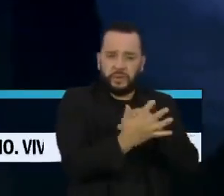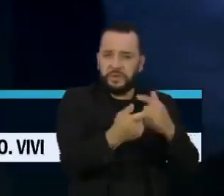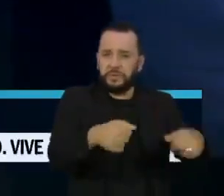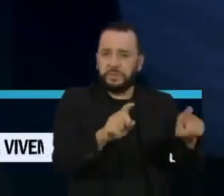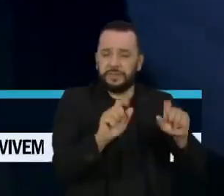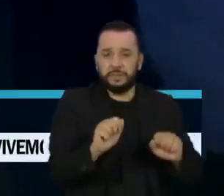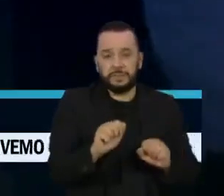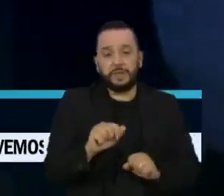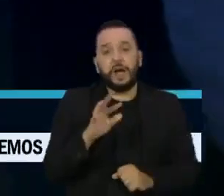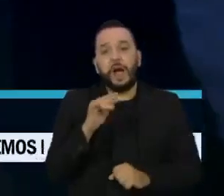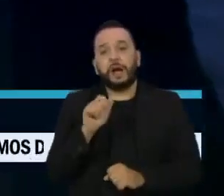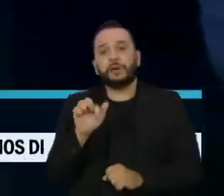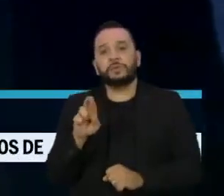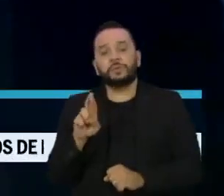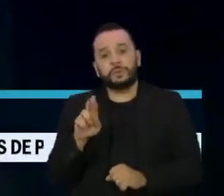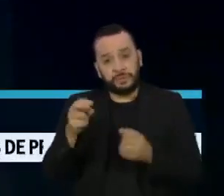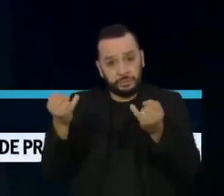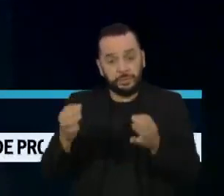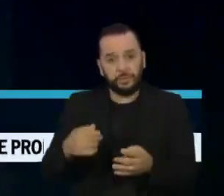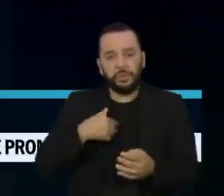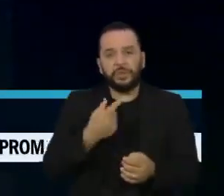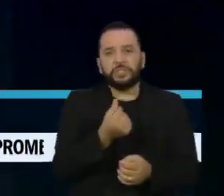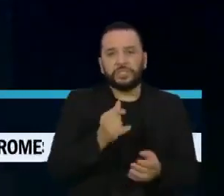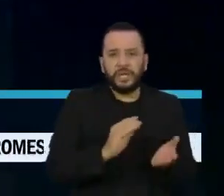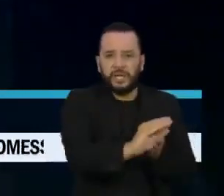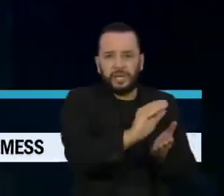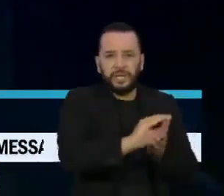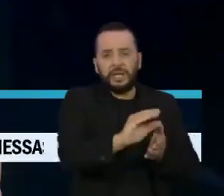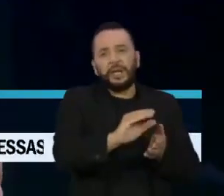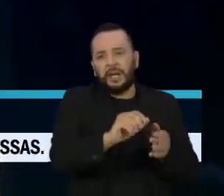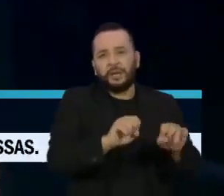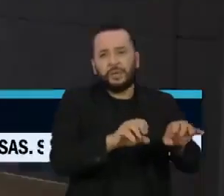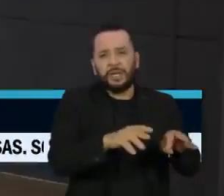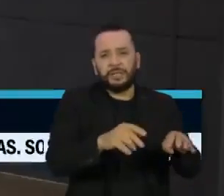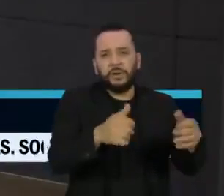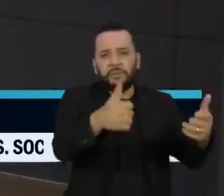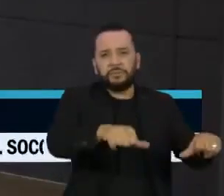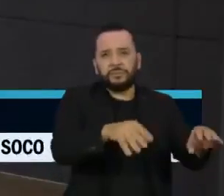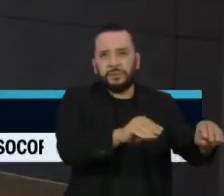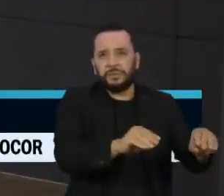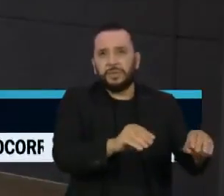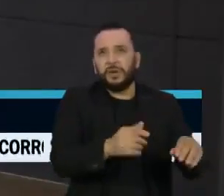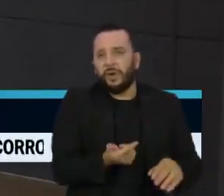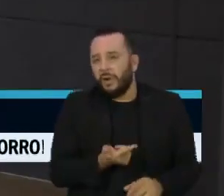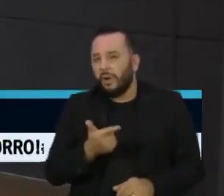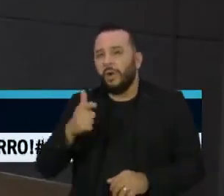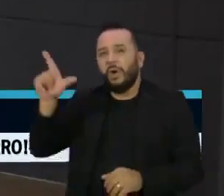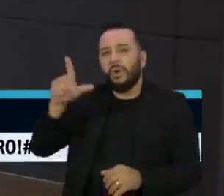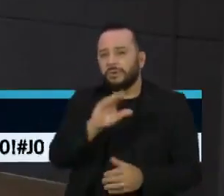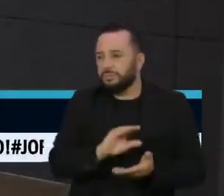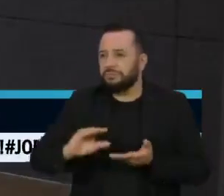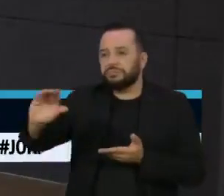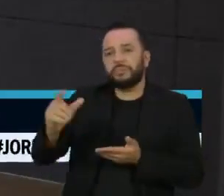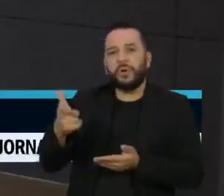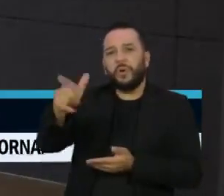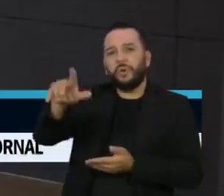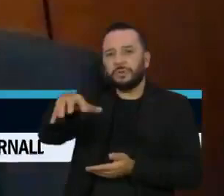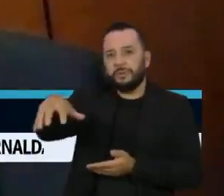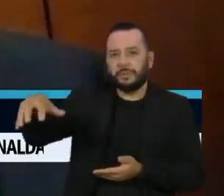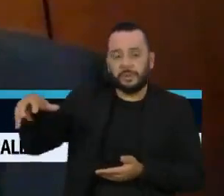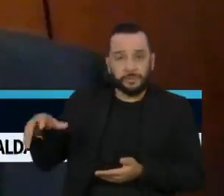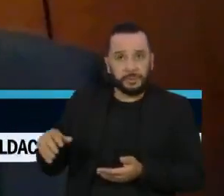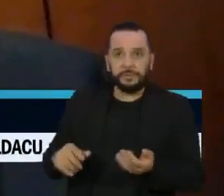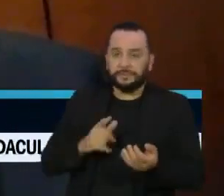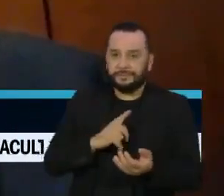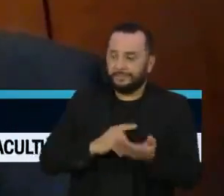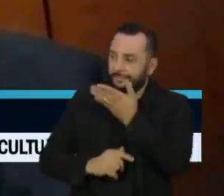Arthur Lira, os recursos deveriam ser redirecionados para outras atividades. A declaração de Arthur Lira foi dada